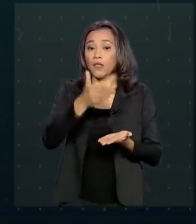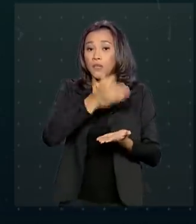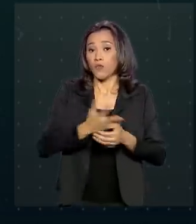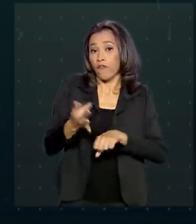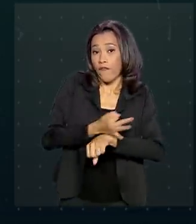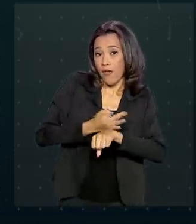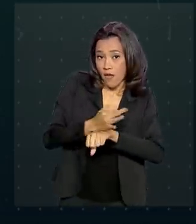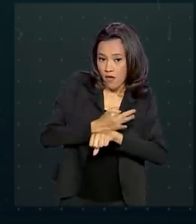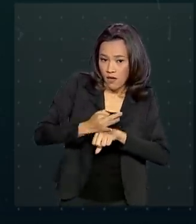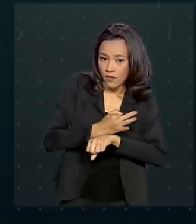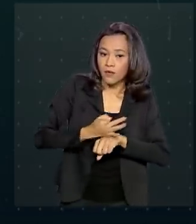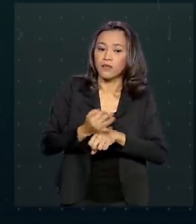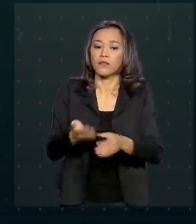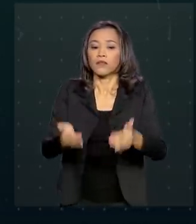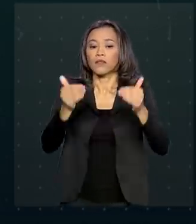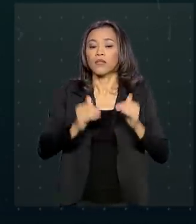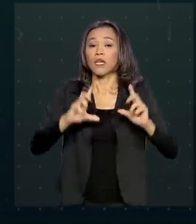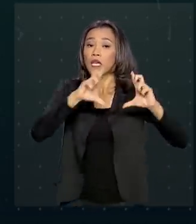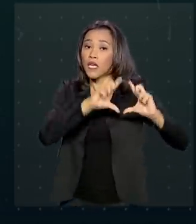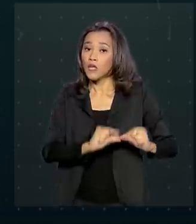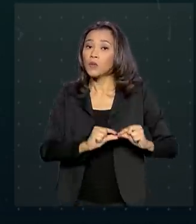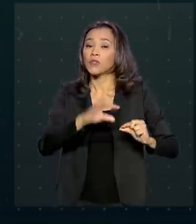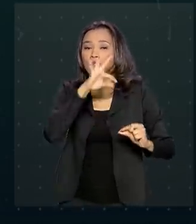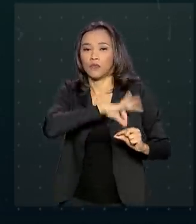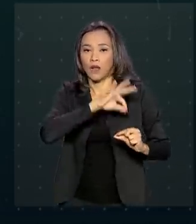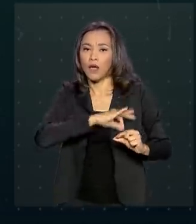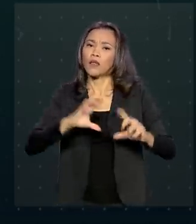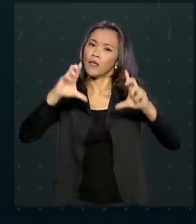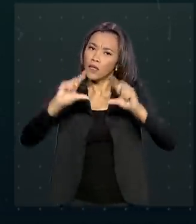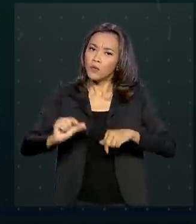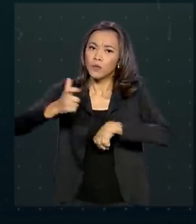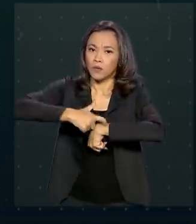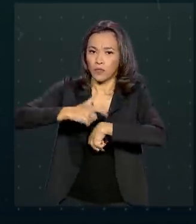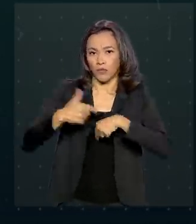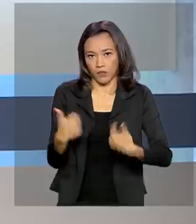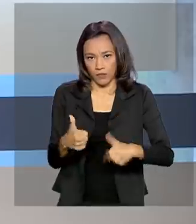e redução proporcional de salário e jornada de trabalho.